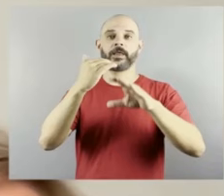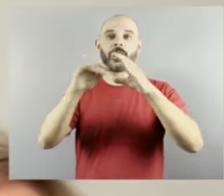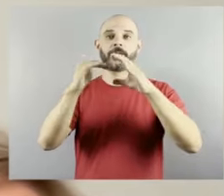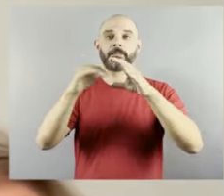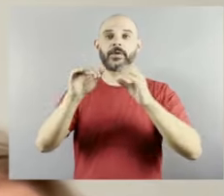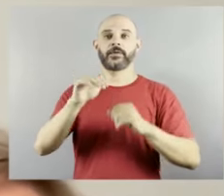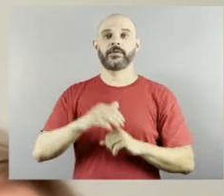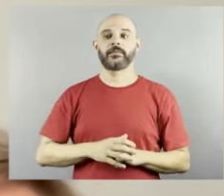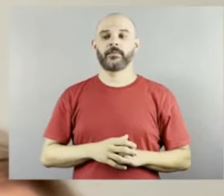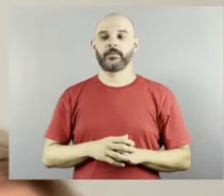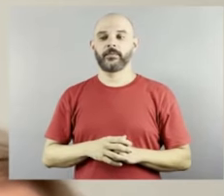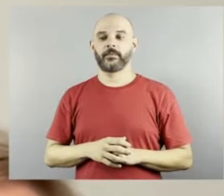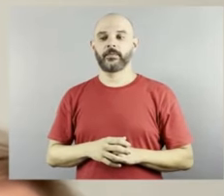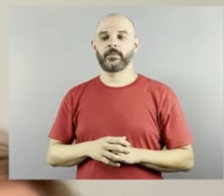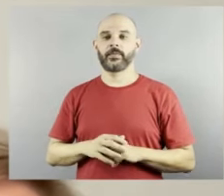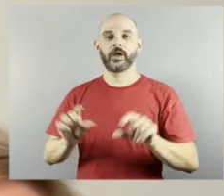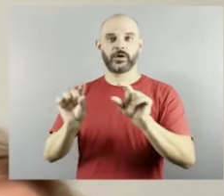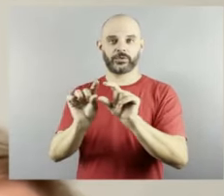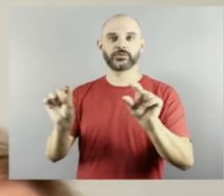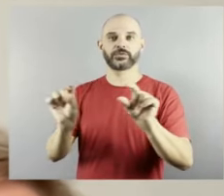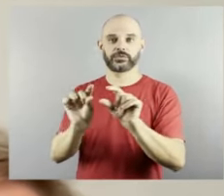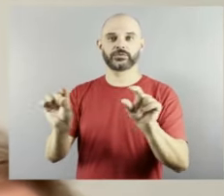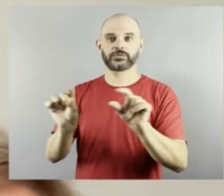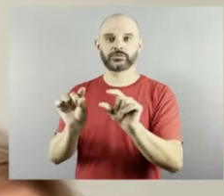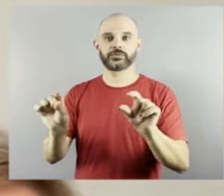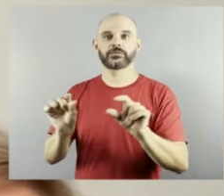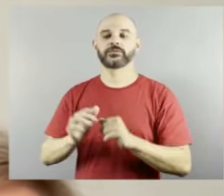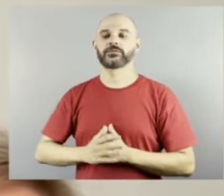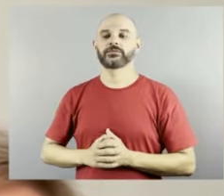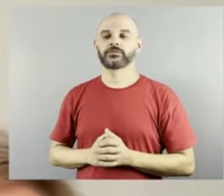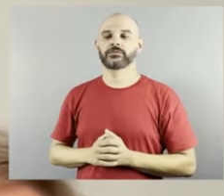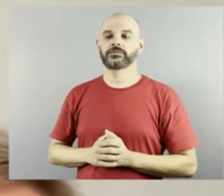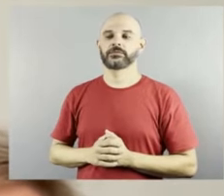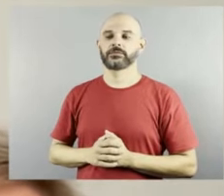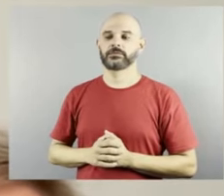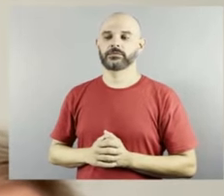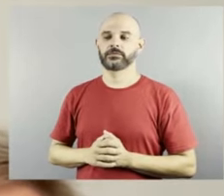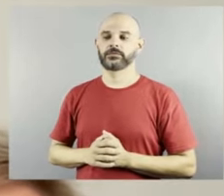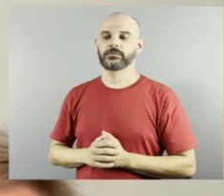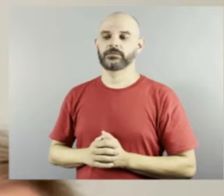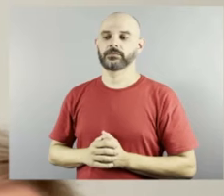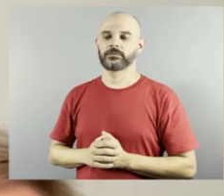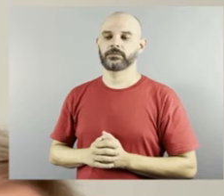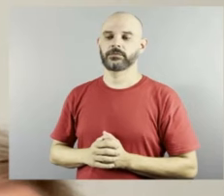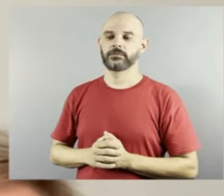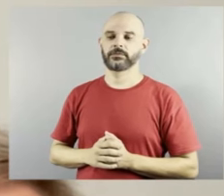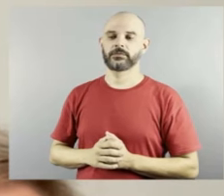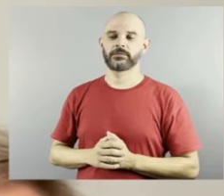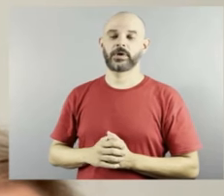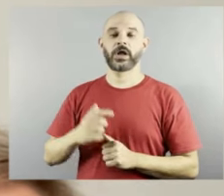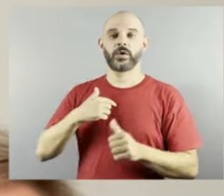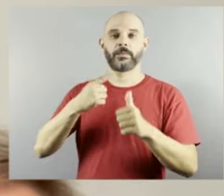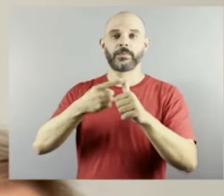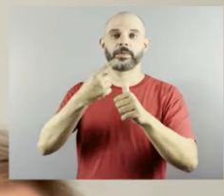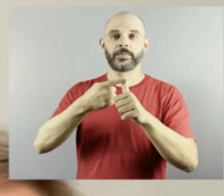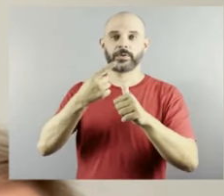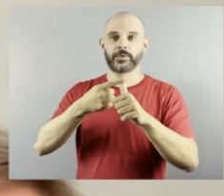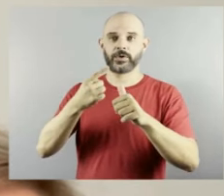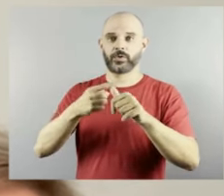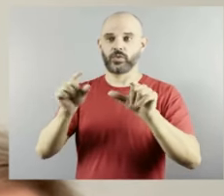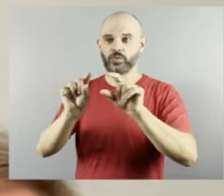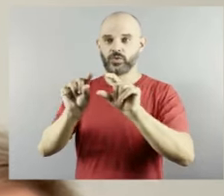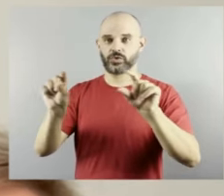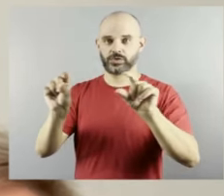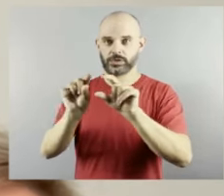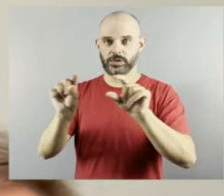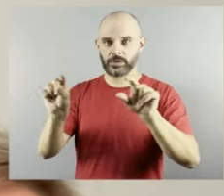peraí eu vou botar aqui primeiro o o site da